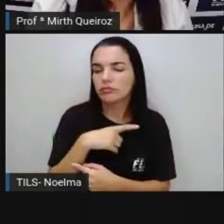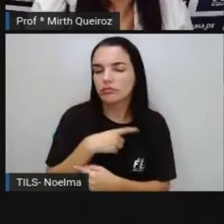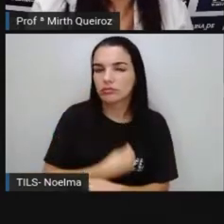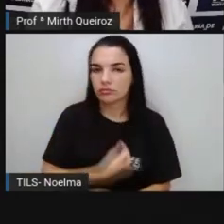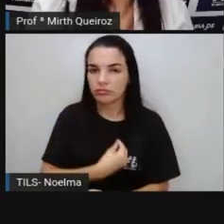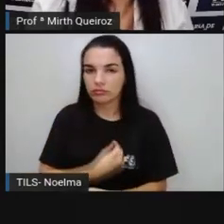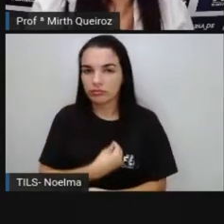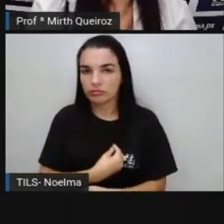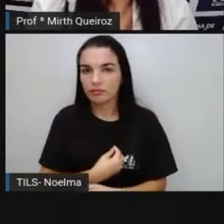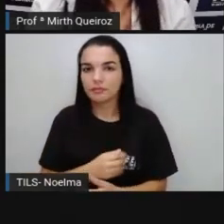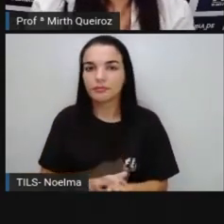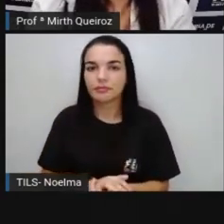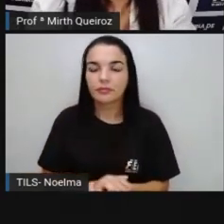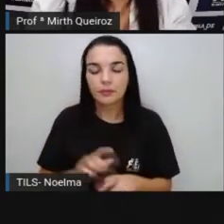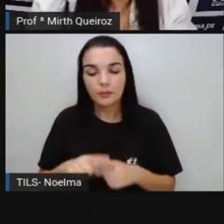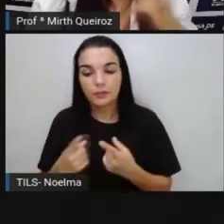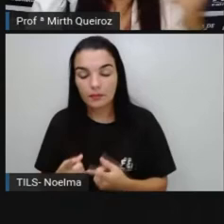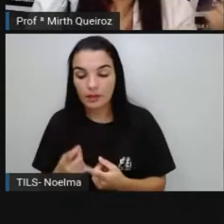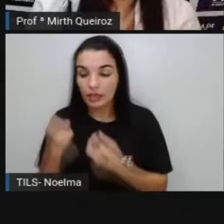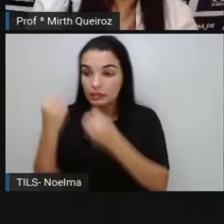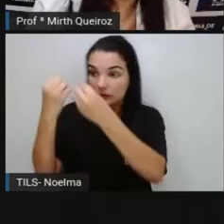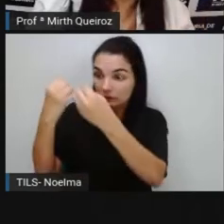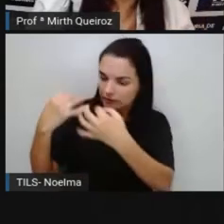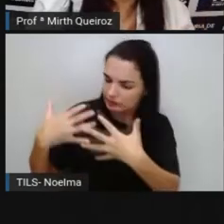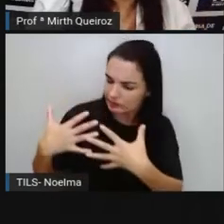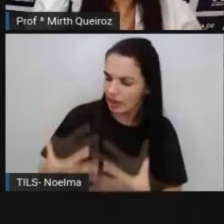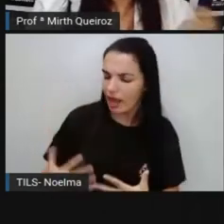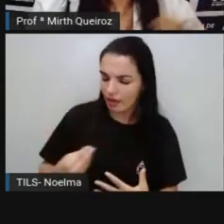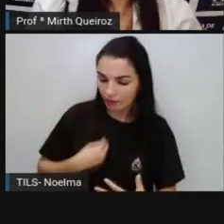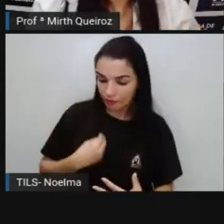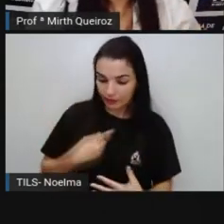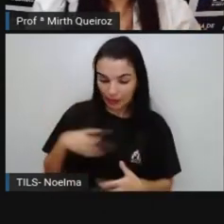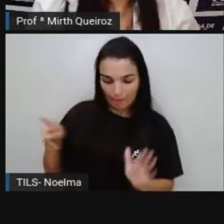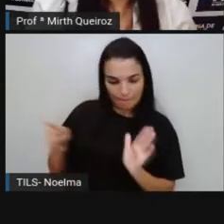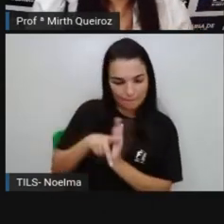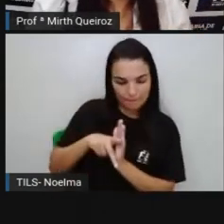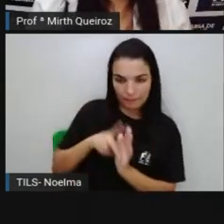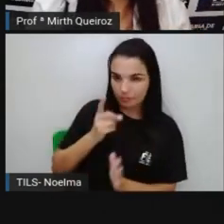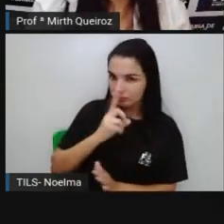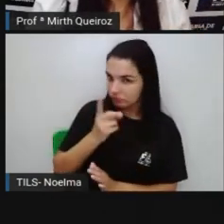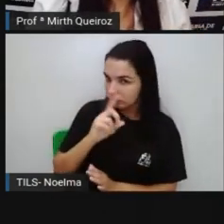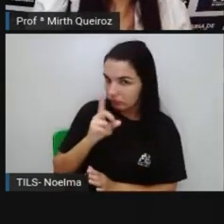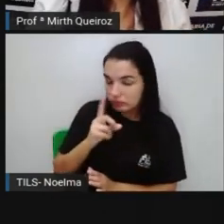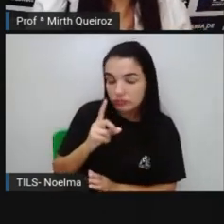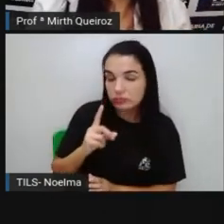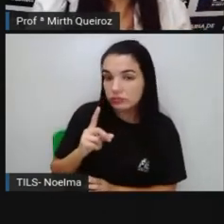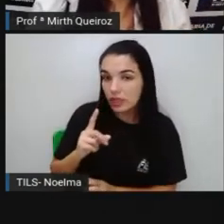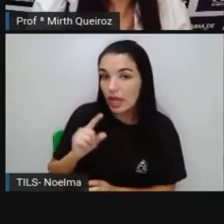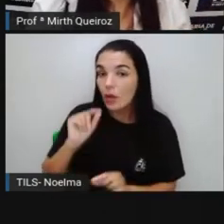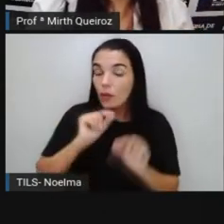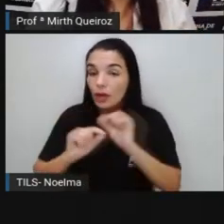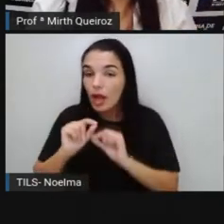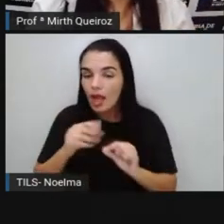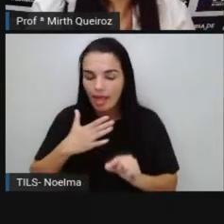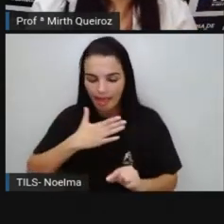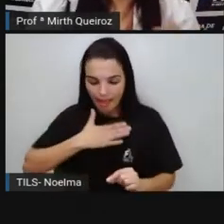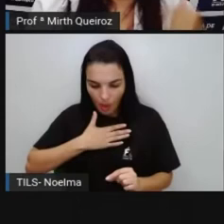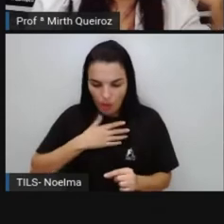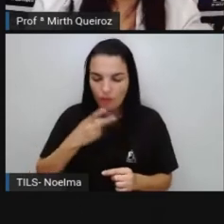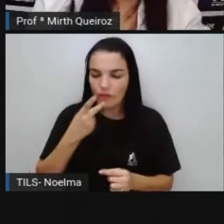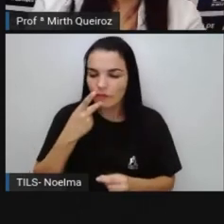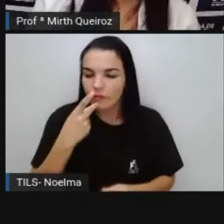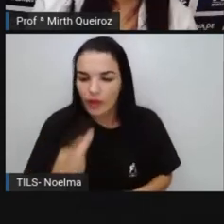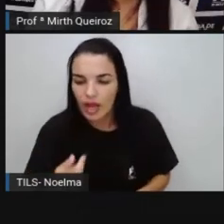biografia, se conta a vida de uma outra pessoa, não é a própria pessoa que escreve sobre sua vida. Alguém